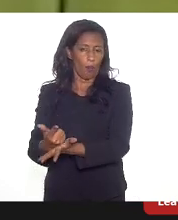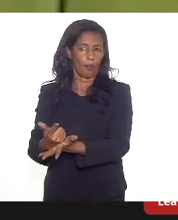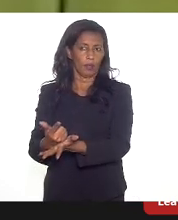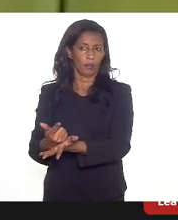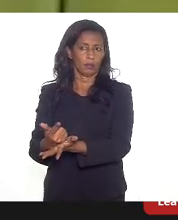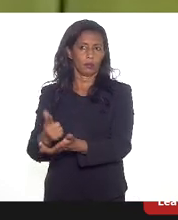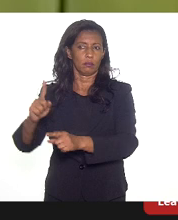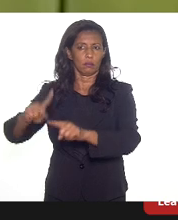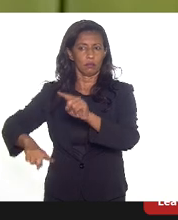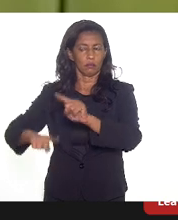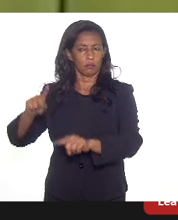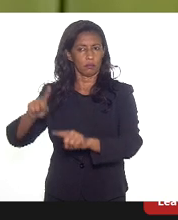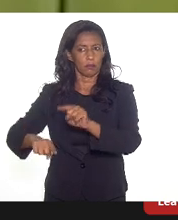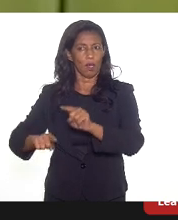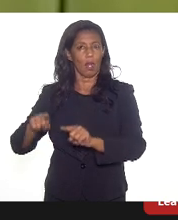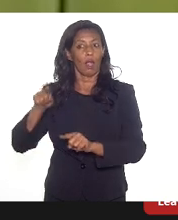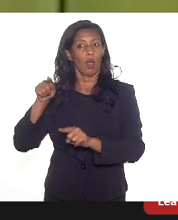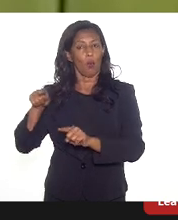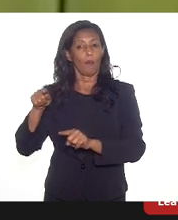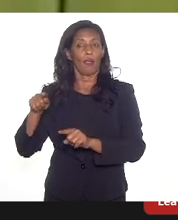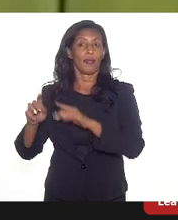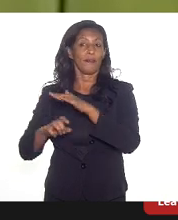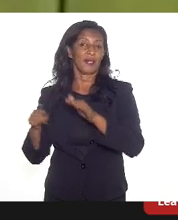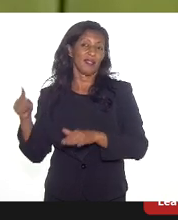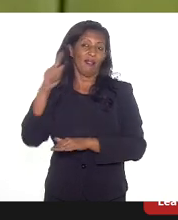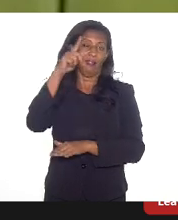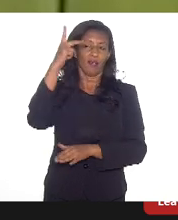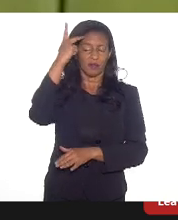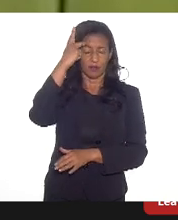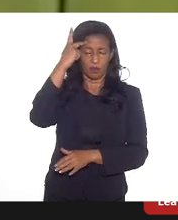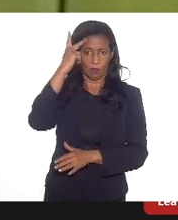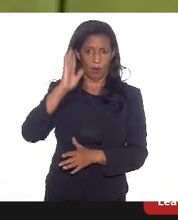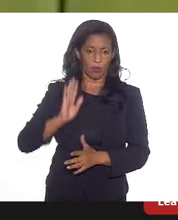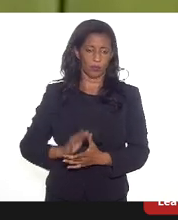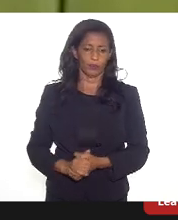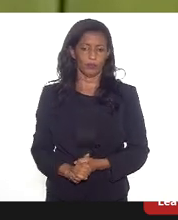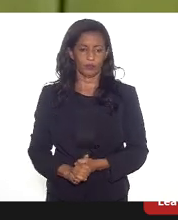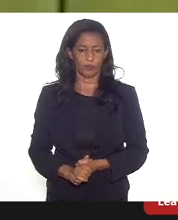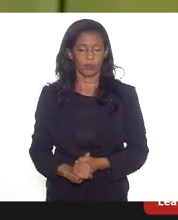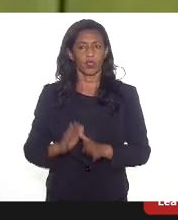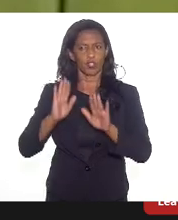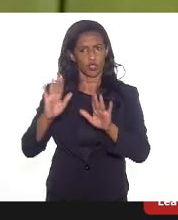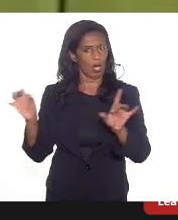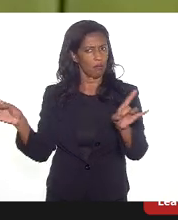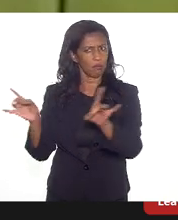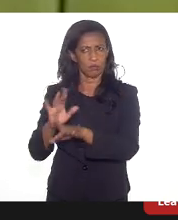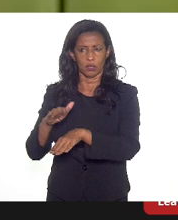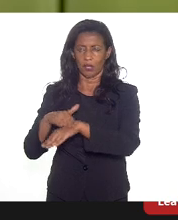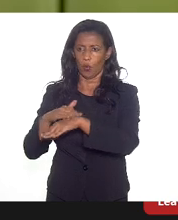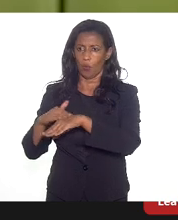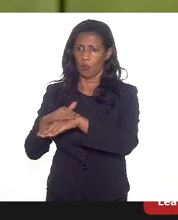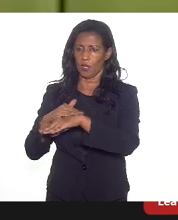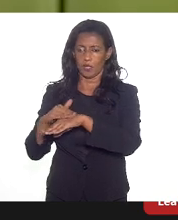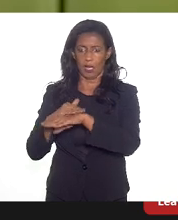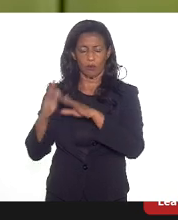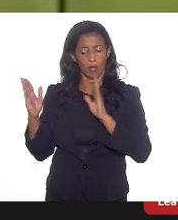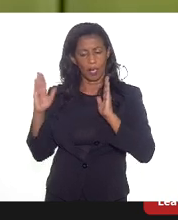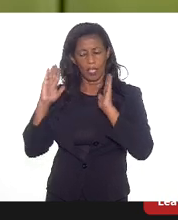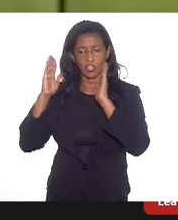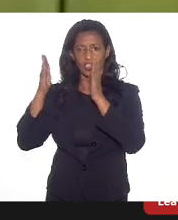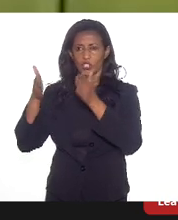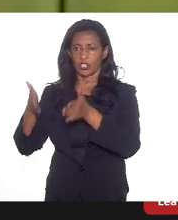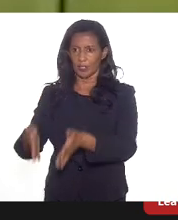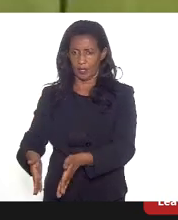empresa do Grupo Ometo, lá de São Paulo. Isso aí já estamos conversando. Então, é a chegada desse